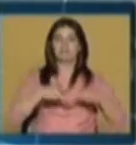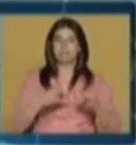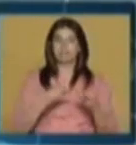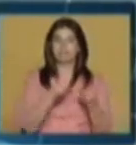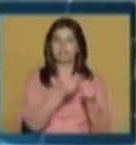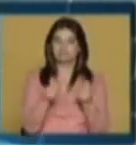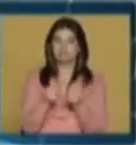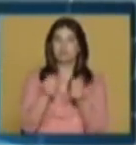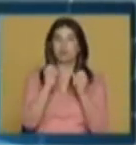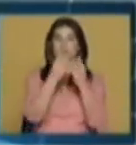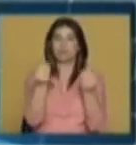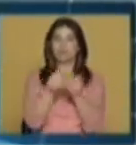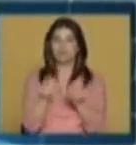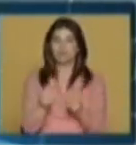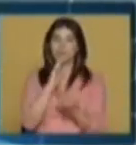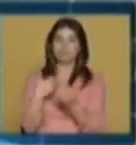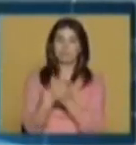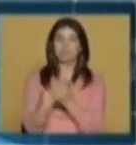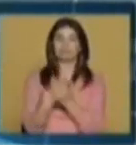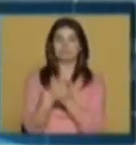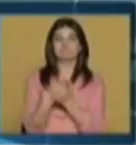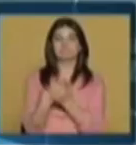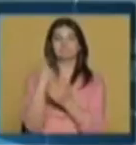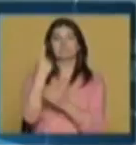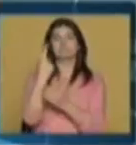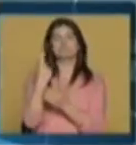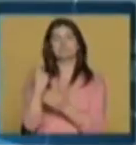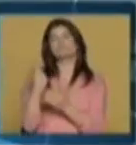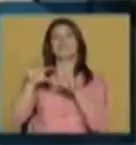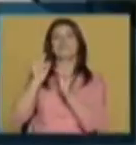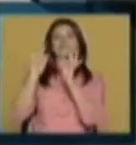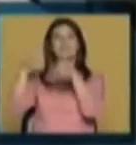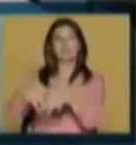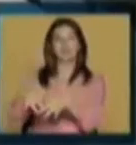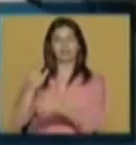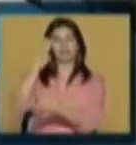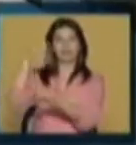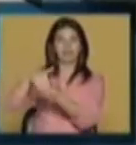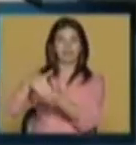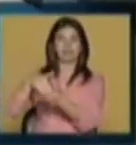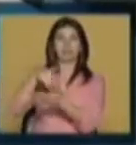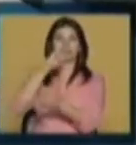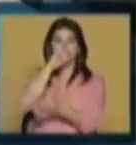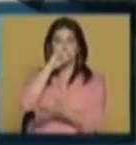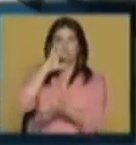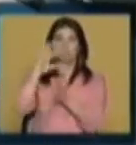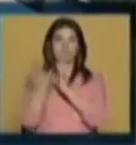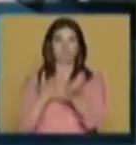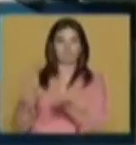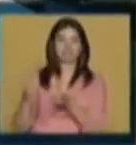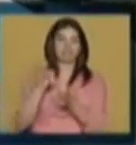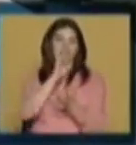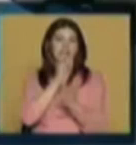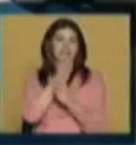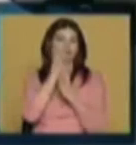como conteúdo, para gerar um artefacto que é, digamos, uma peça que poderá ser volátil, estática, dinâmica, seja lá o que